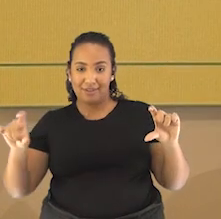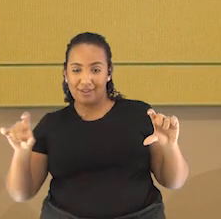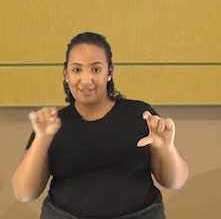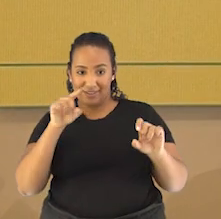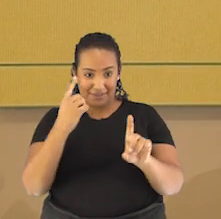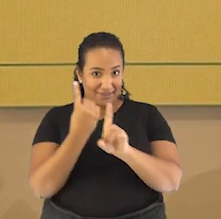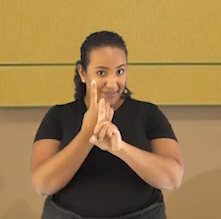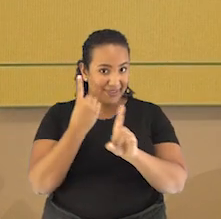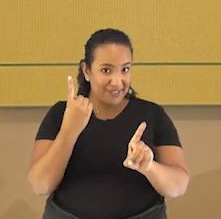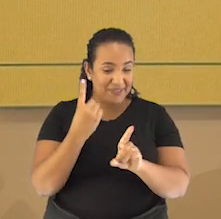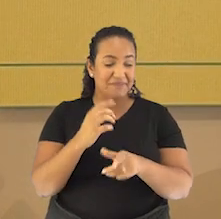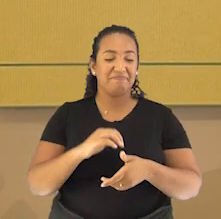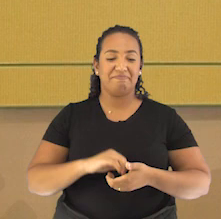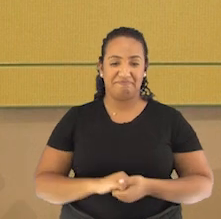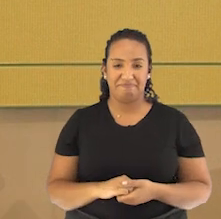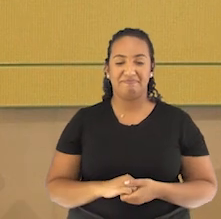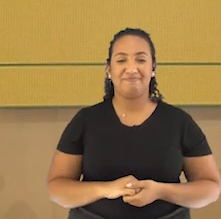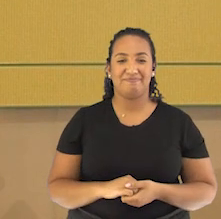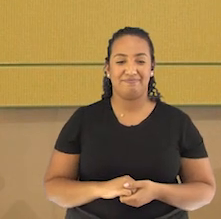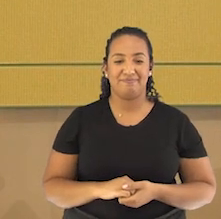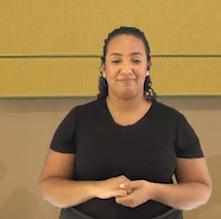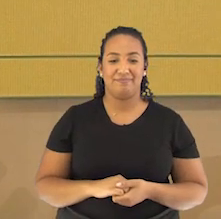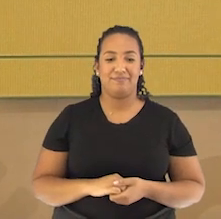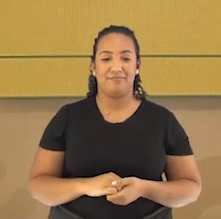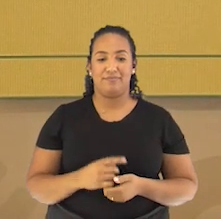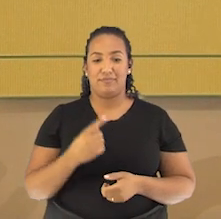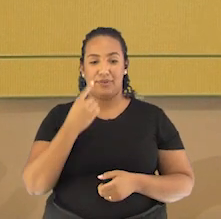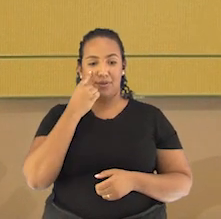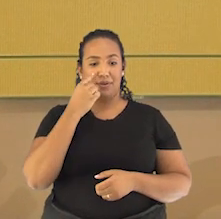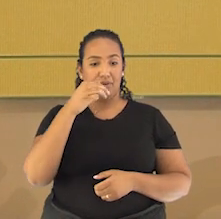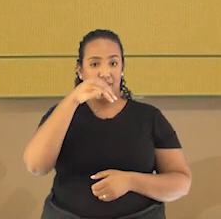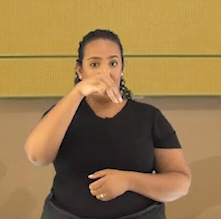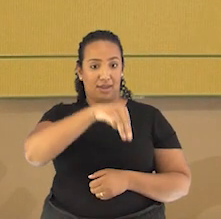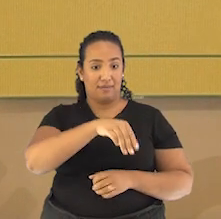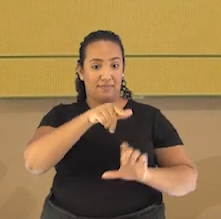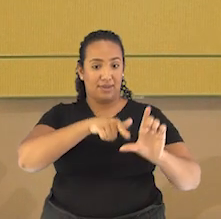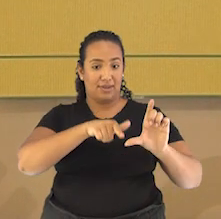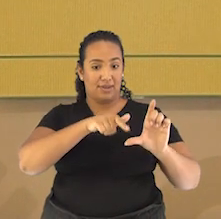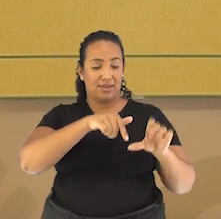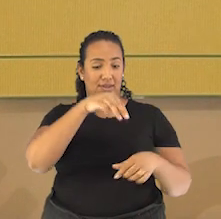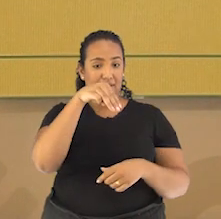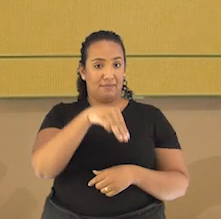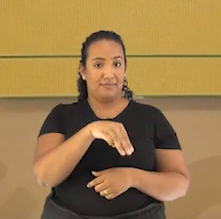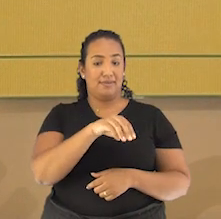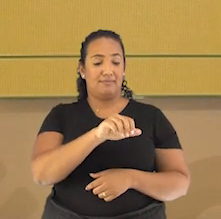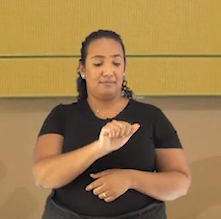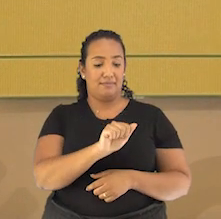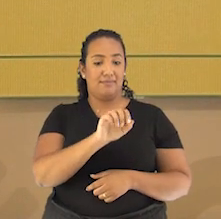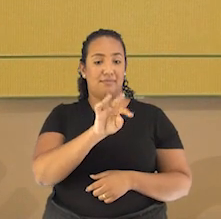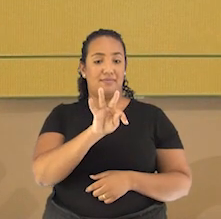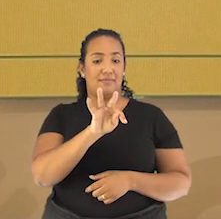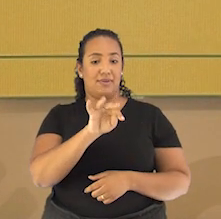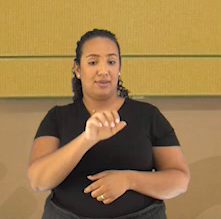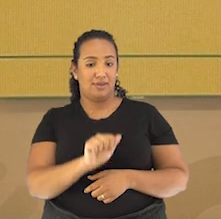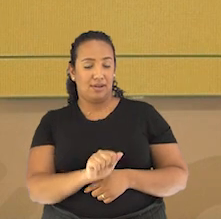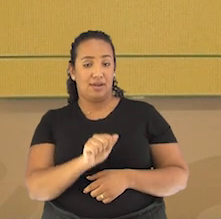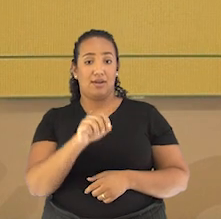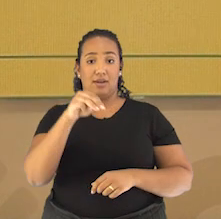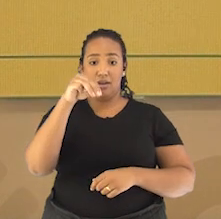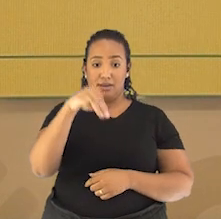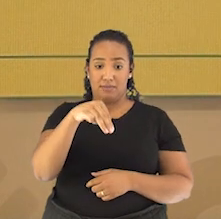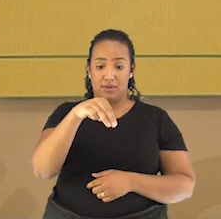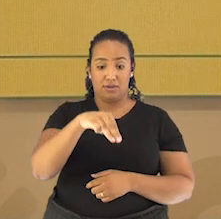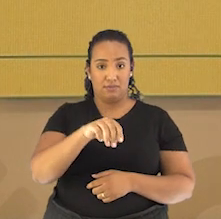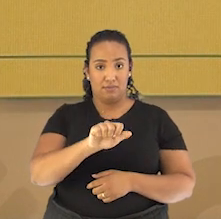marcado, né? E você encontrou? Muito bem! Ali onde se inicia no M de mata, M